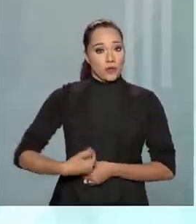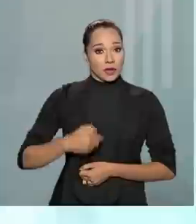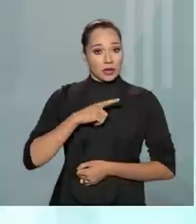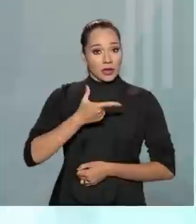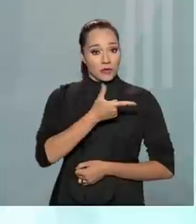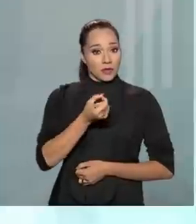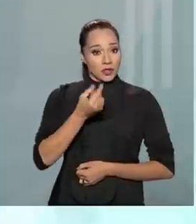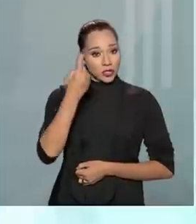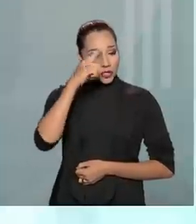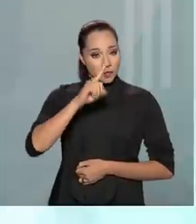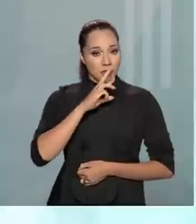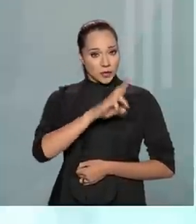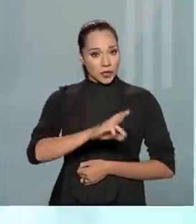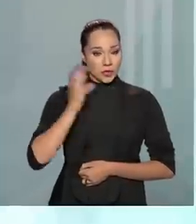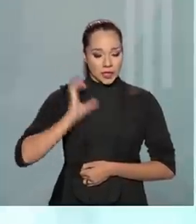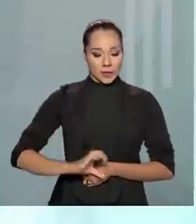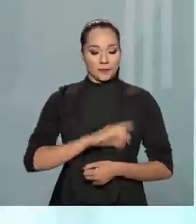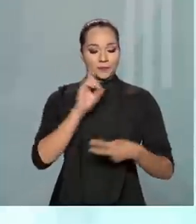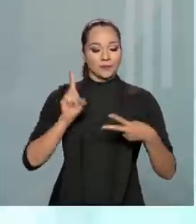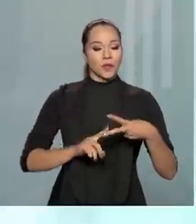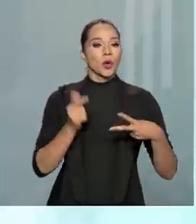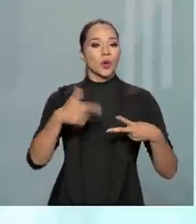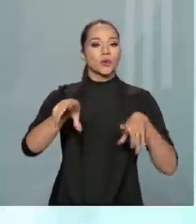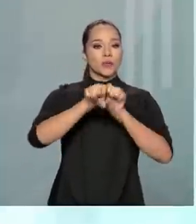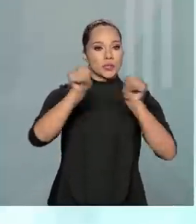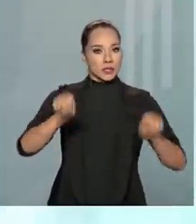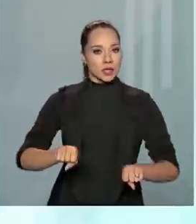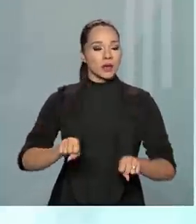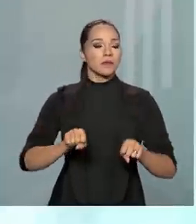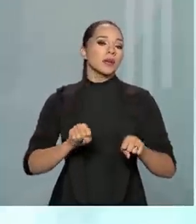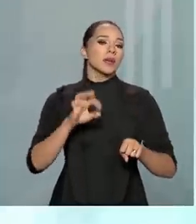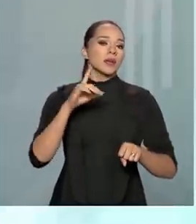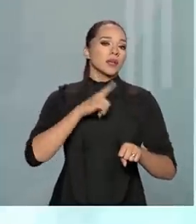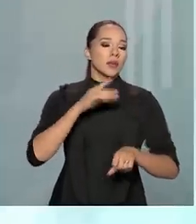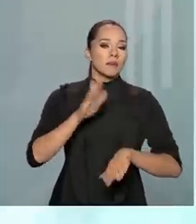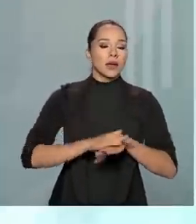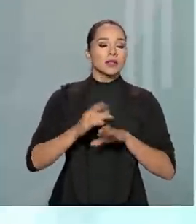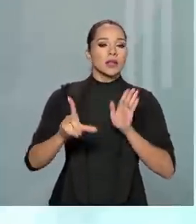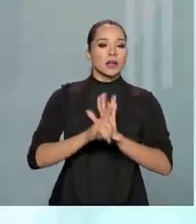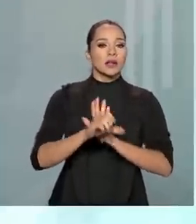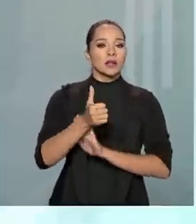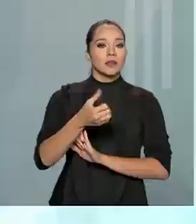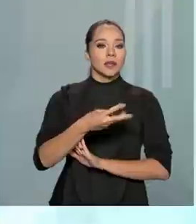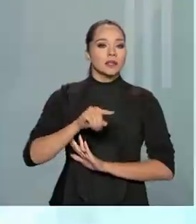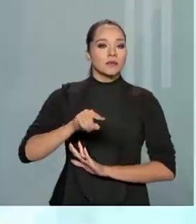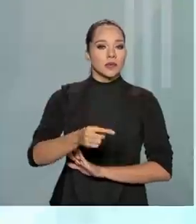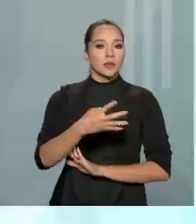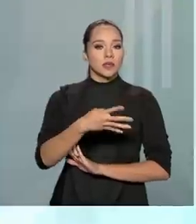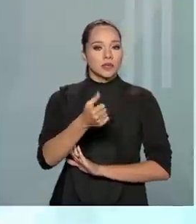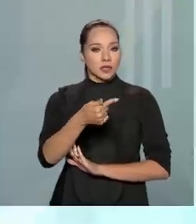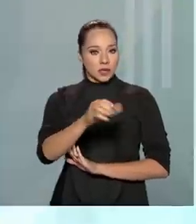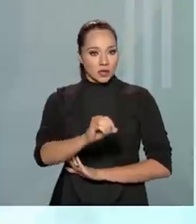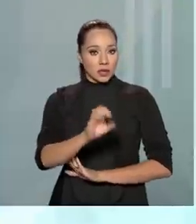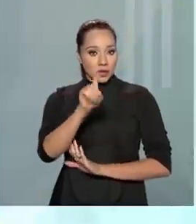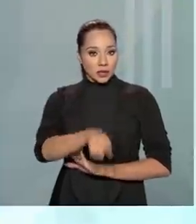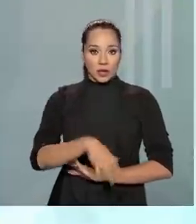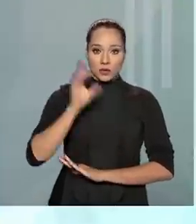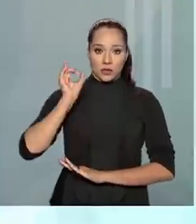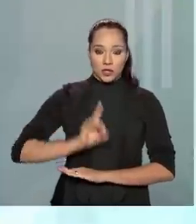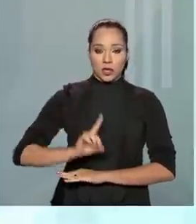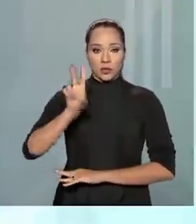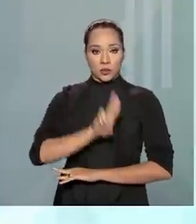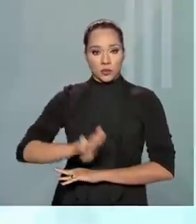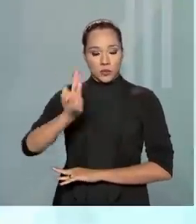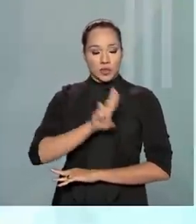responder ao cidadão. E nós tínhamos outro sistema que veio mais oriundo da Lei 13.460, que trata do direito dos